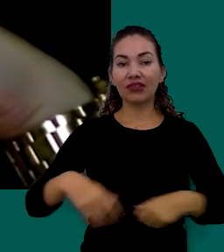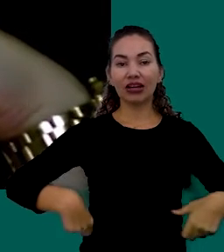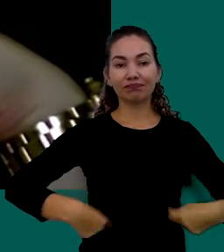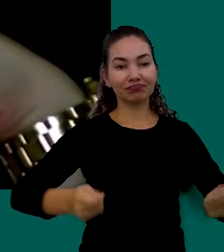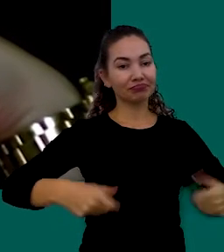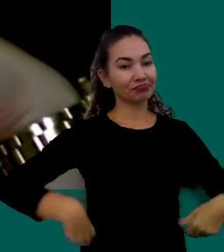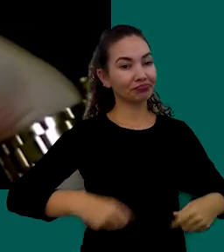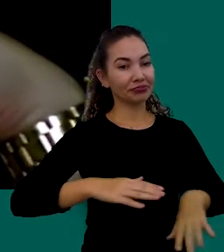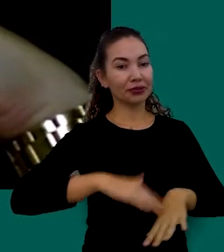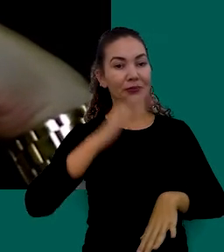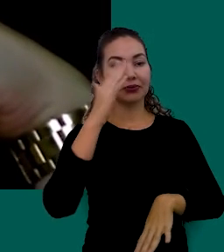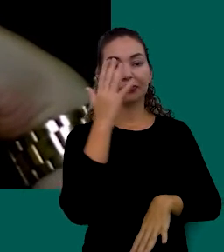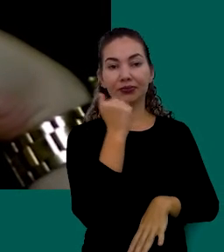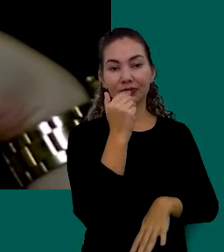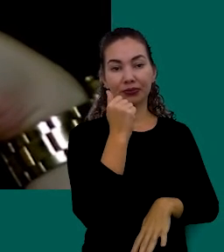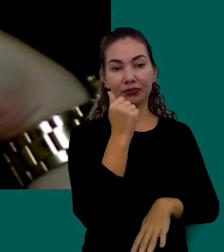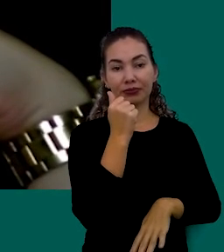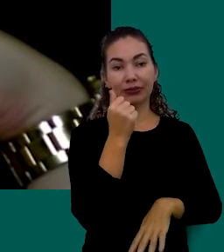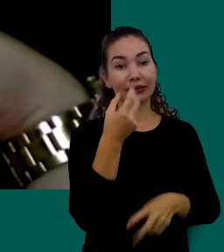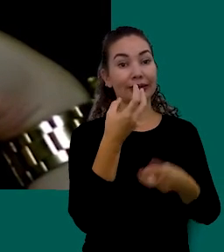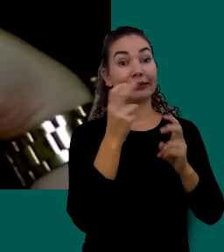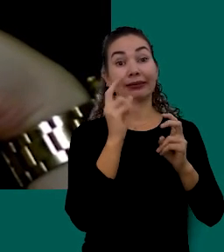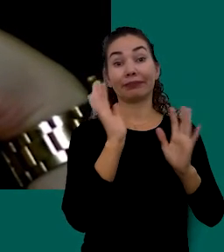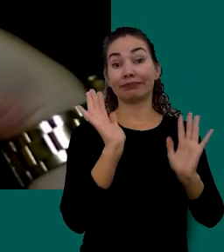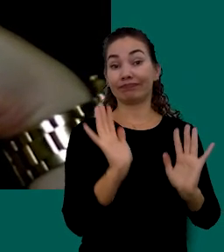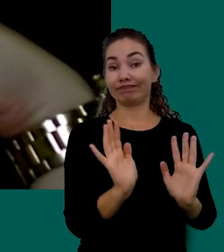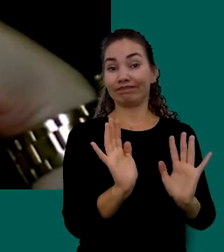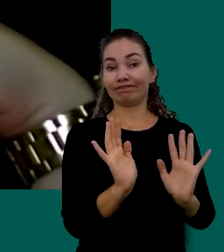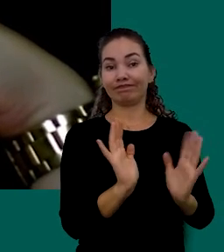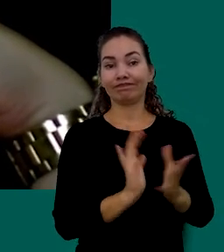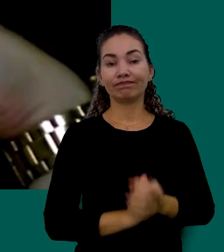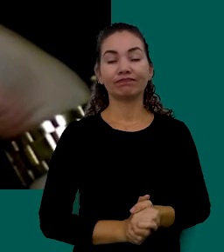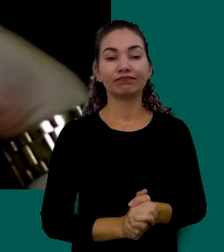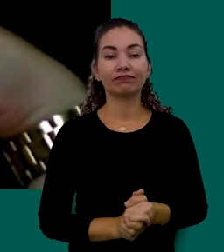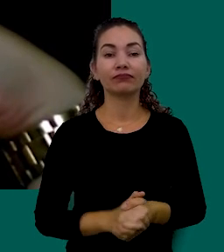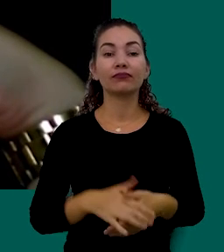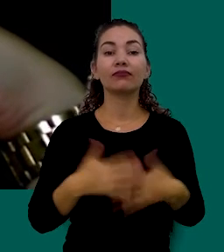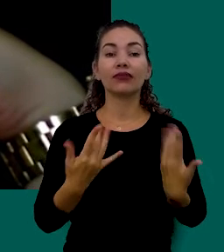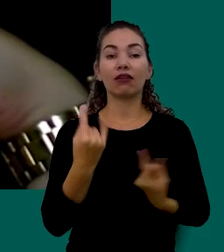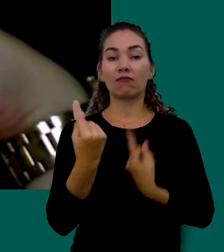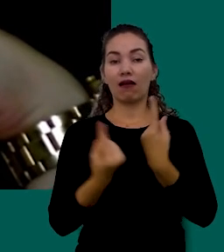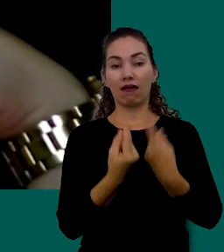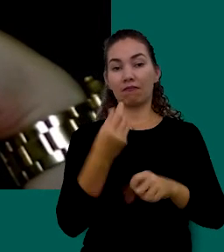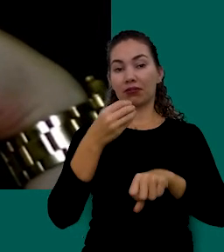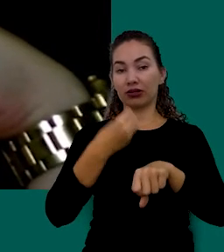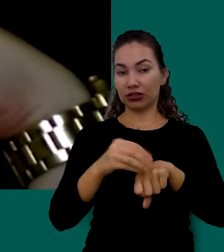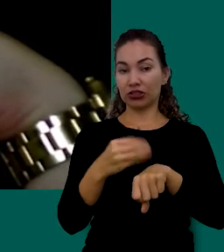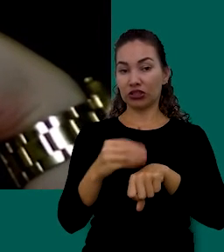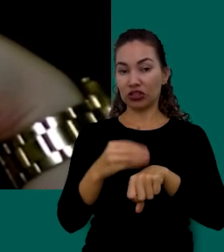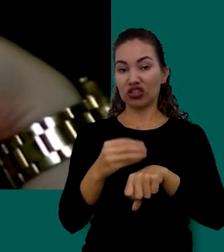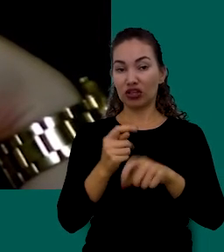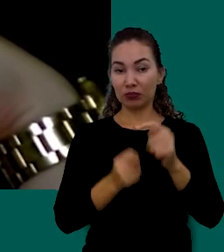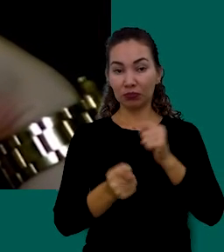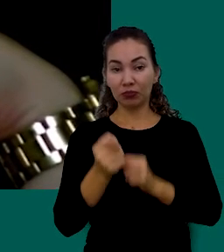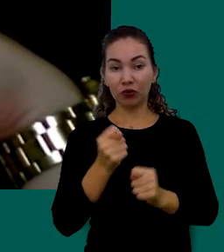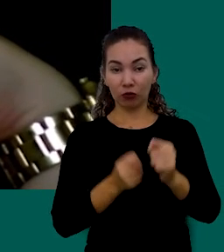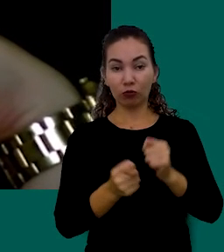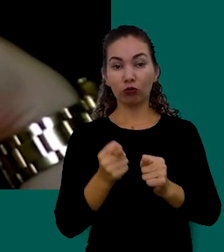Necessário Com Alimentação Sem Nem Perceber Então Vamos Algumas Dicas Para Economizar Com